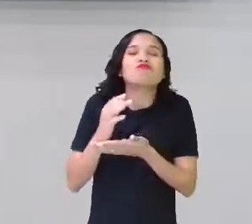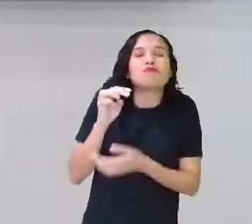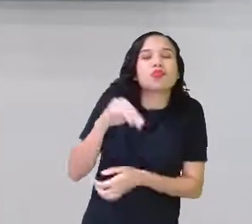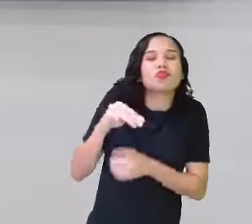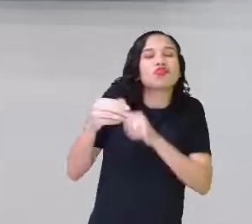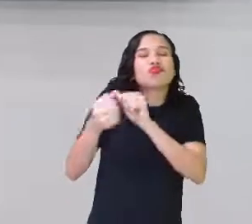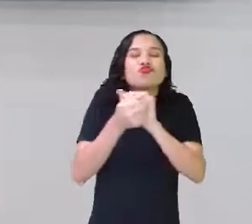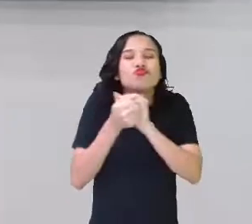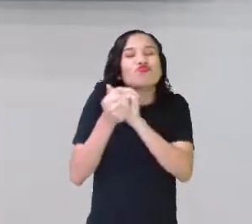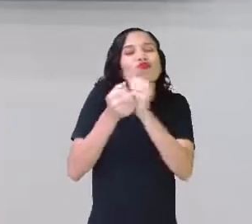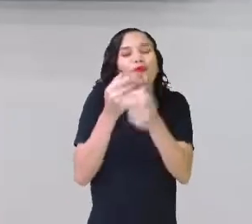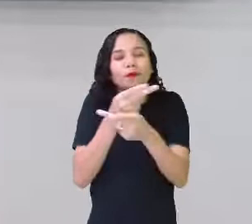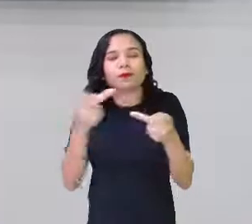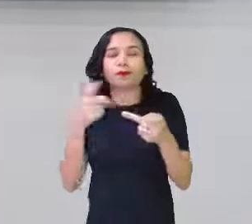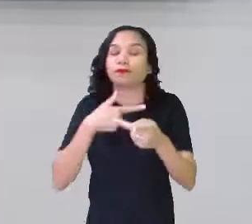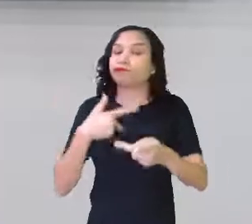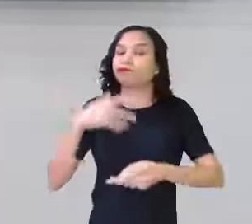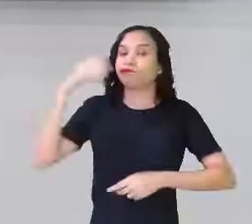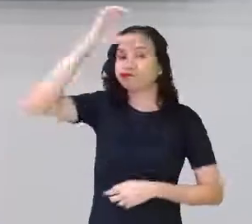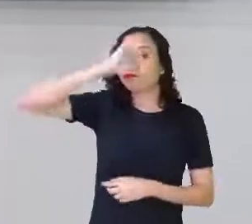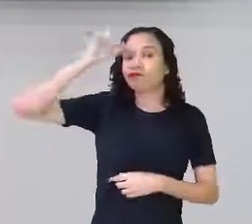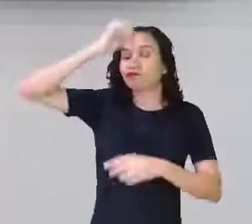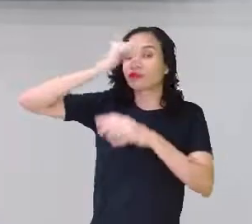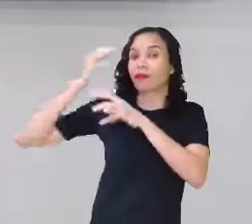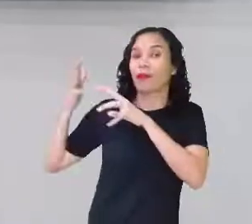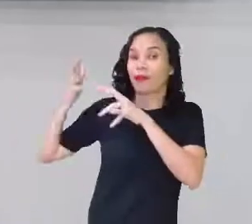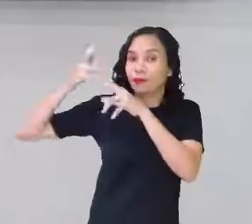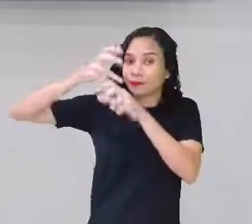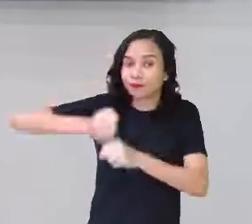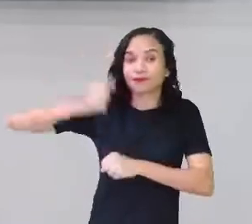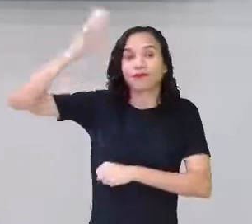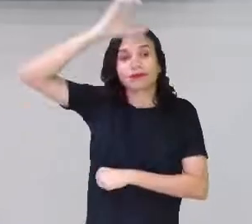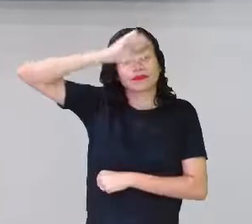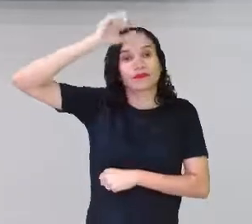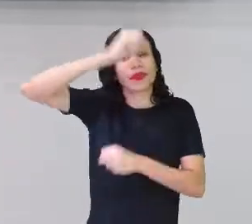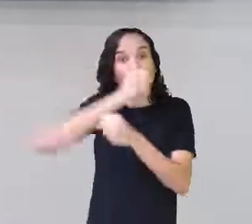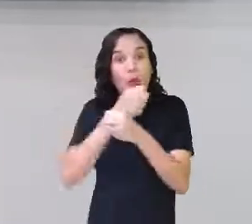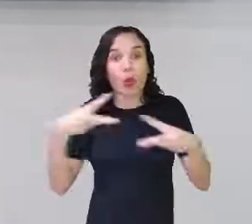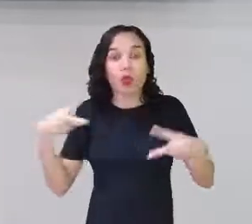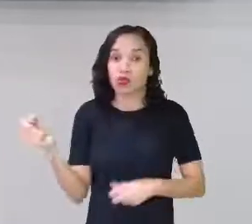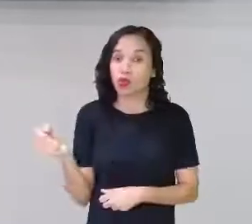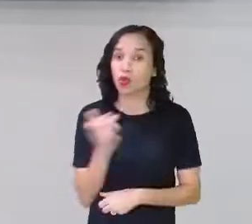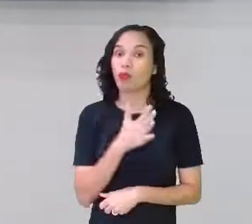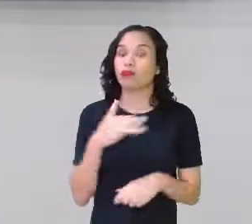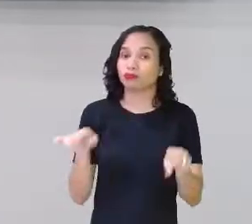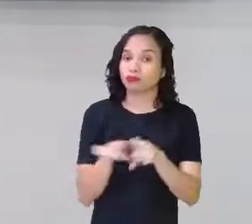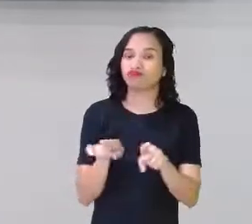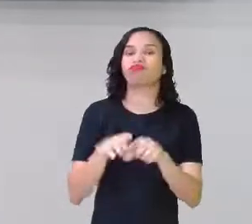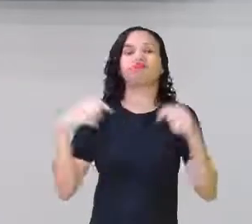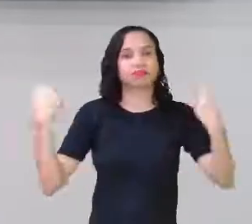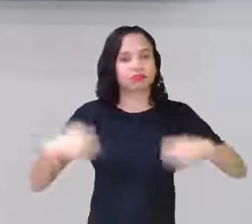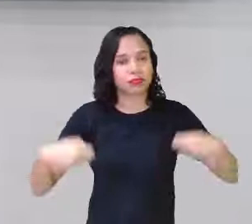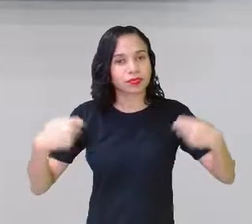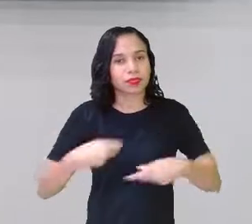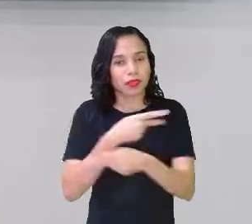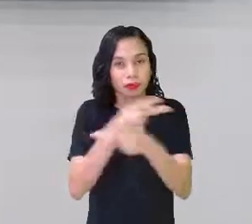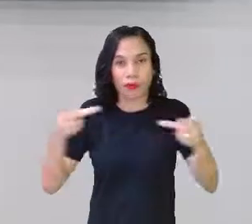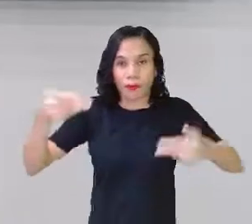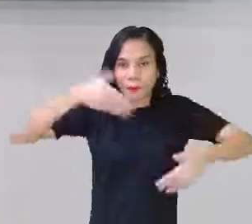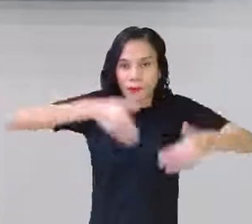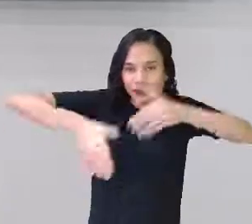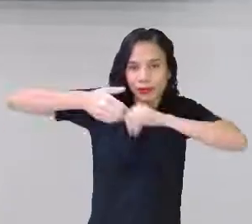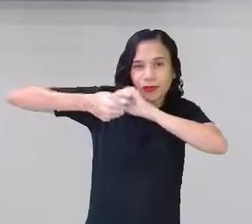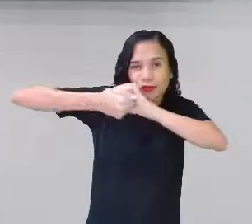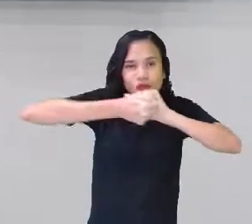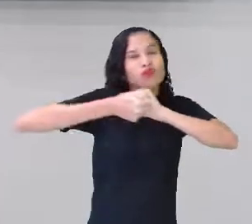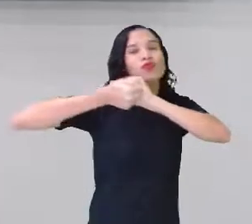vocês, revendo o que aprendemos, aprendendo coisas novas e preciso muito da participação de